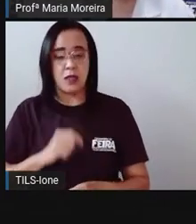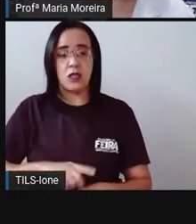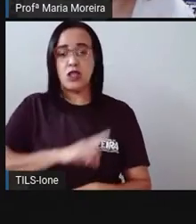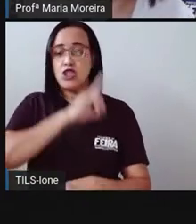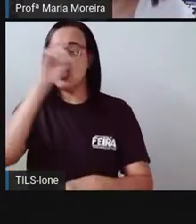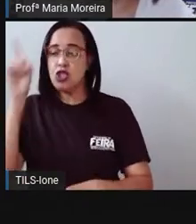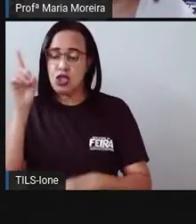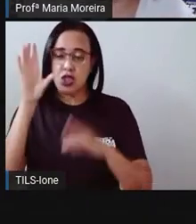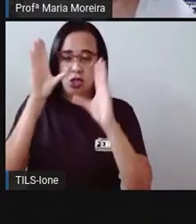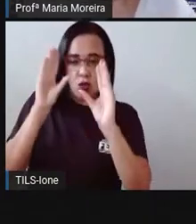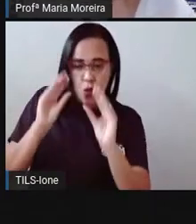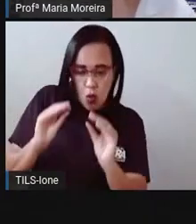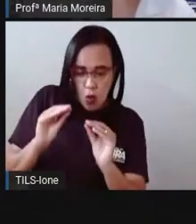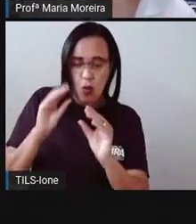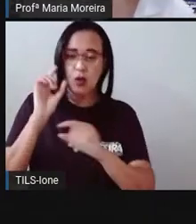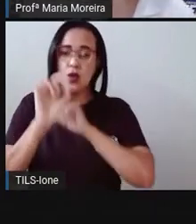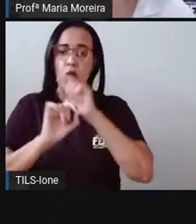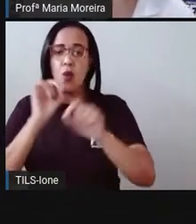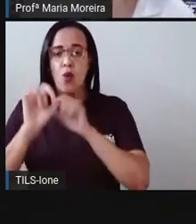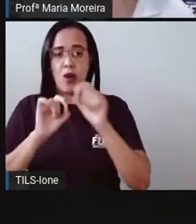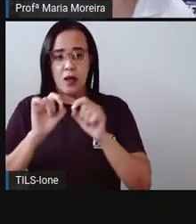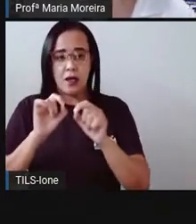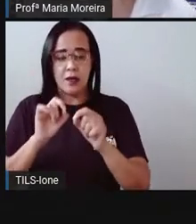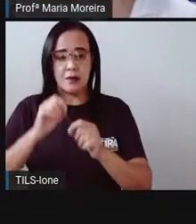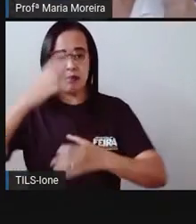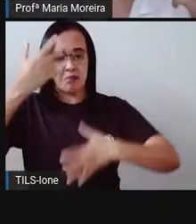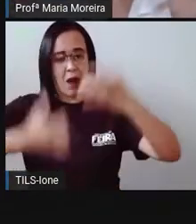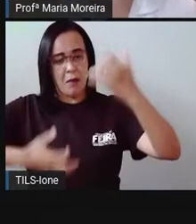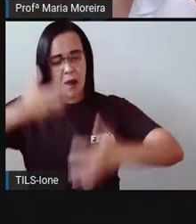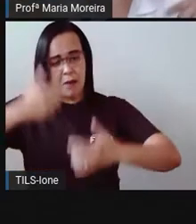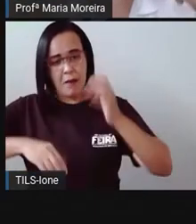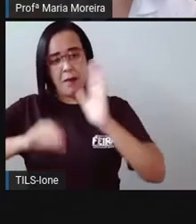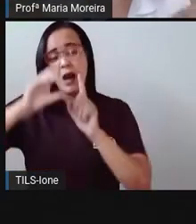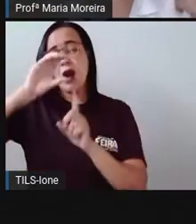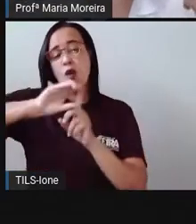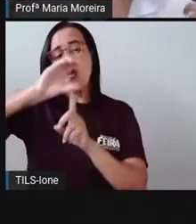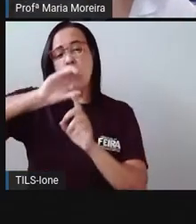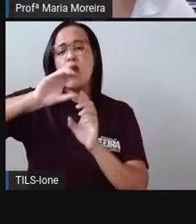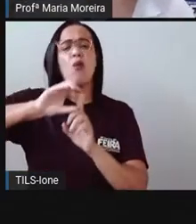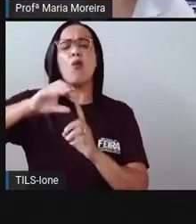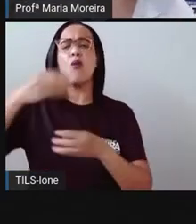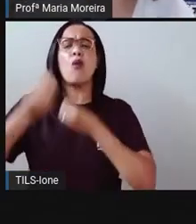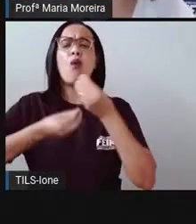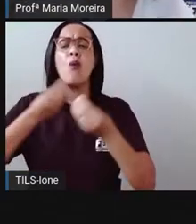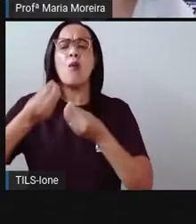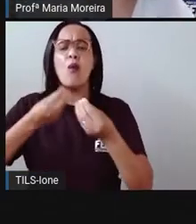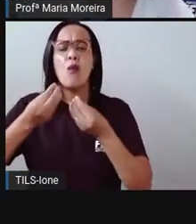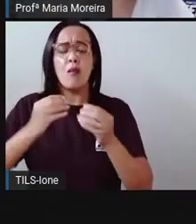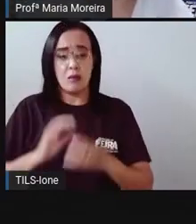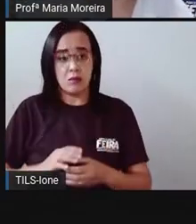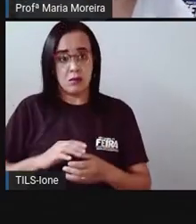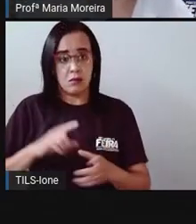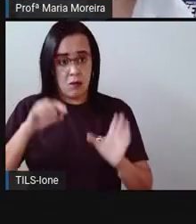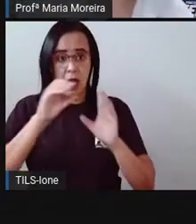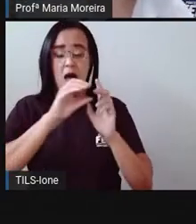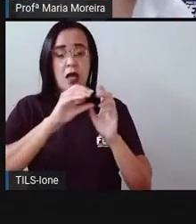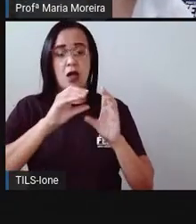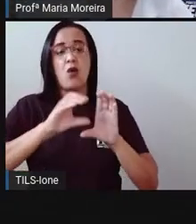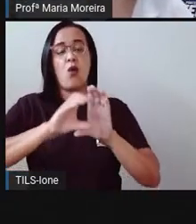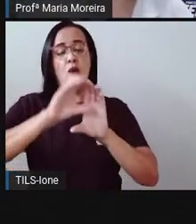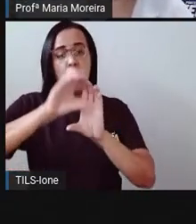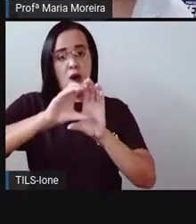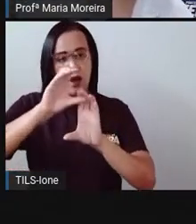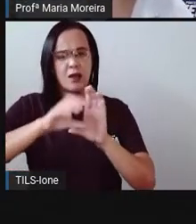gente, inclusive, falou aqui sobre o calendário e como esse calendário foi o quê? Se modificando aí com o